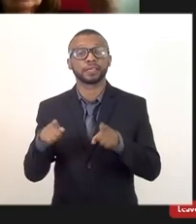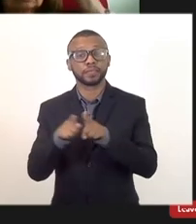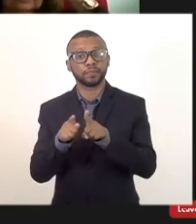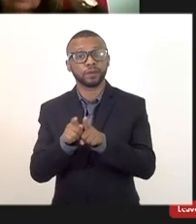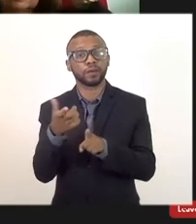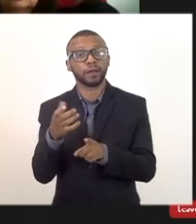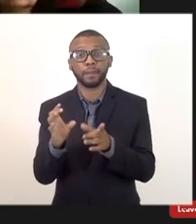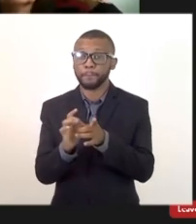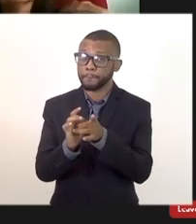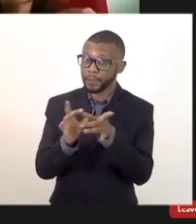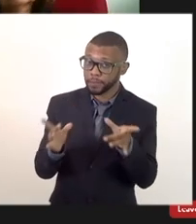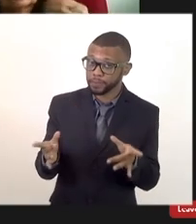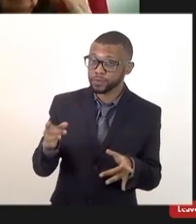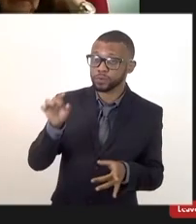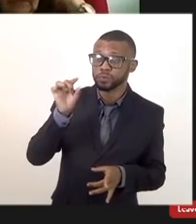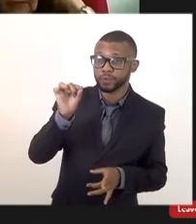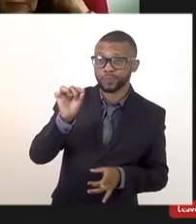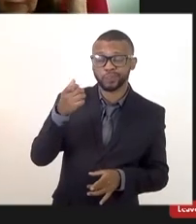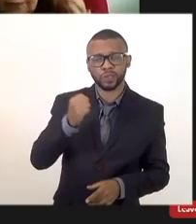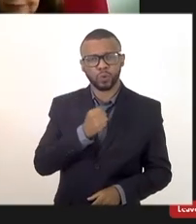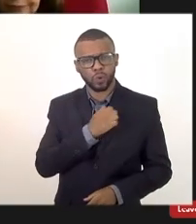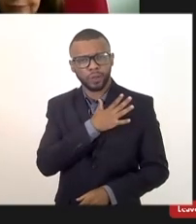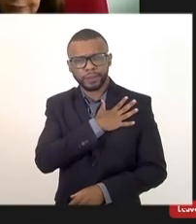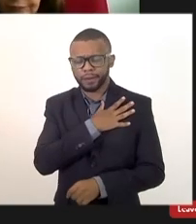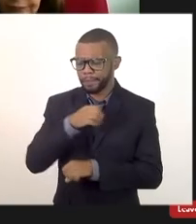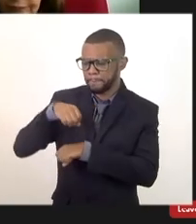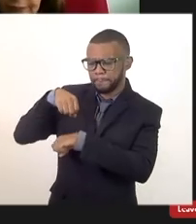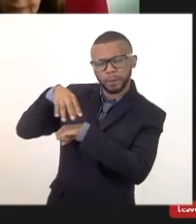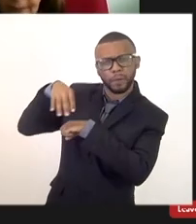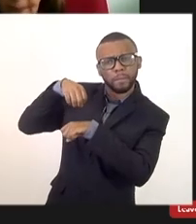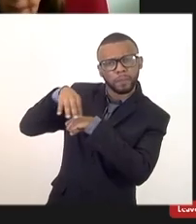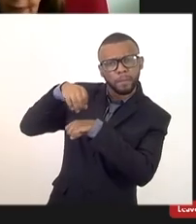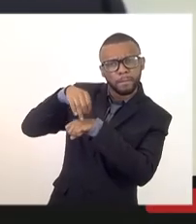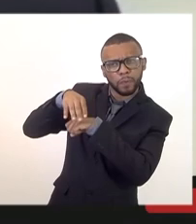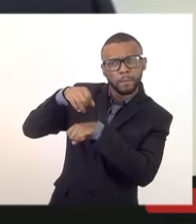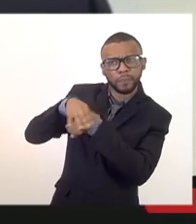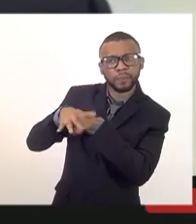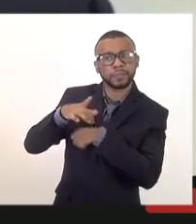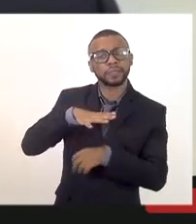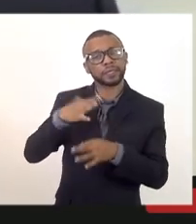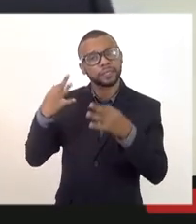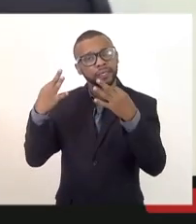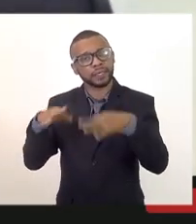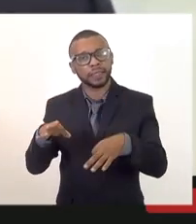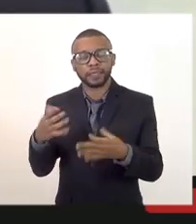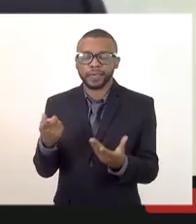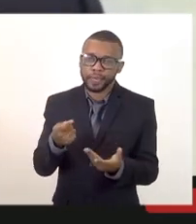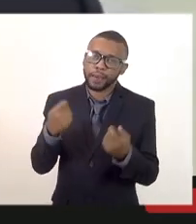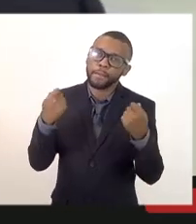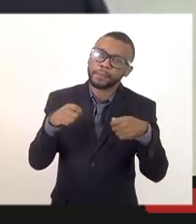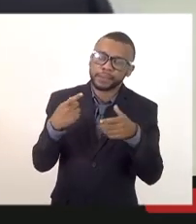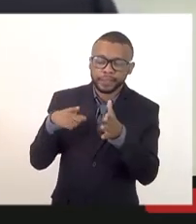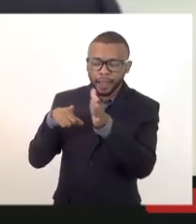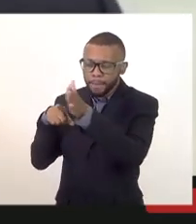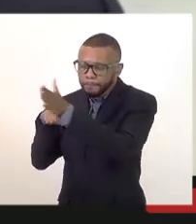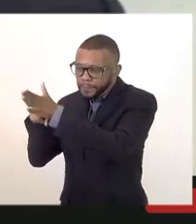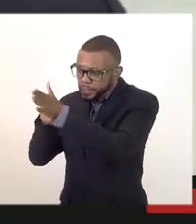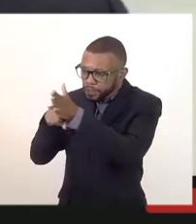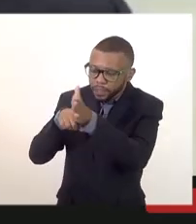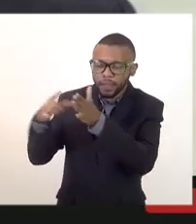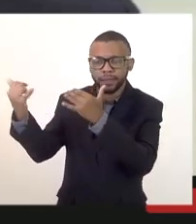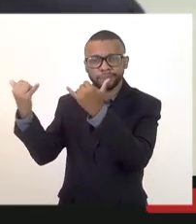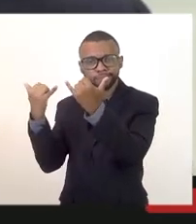com que o coronel se a gente dá tantas informações que certamente muitas delas ele tem que consultar as demais